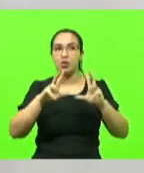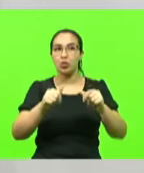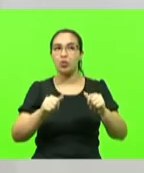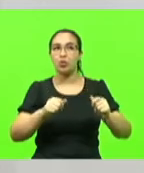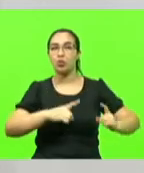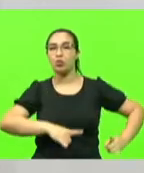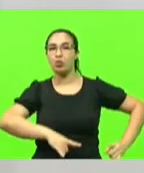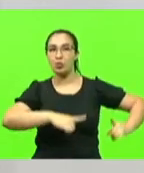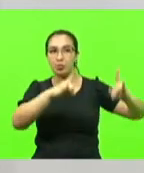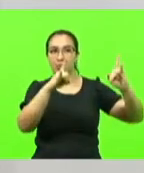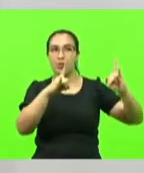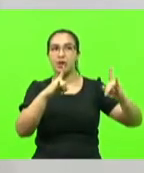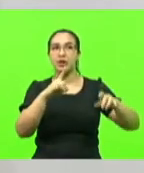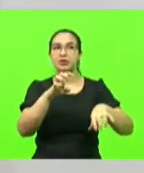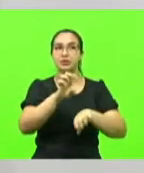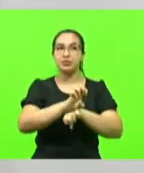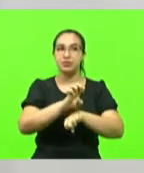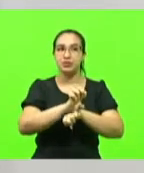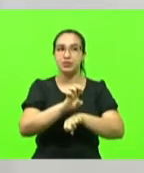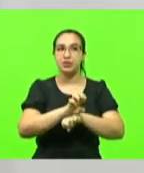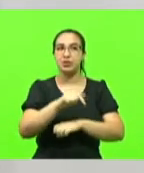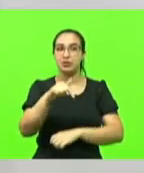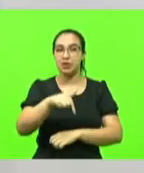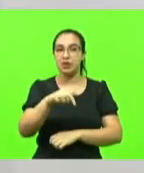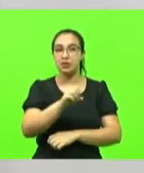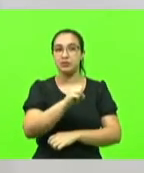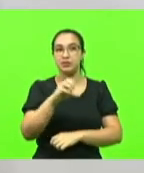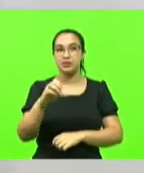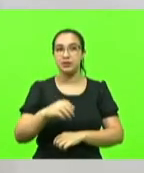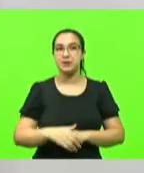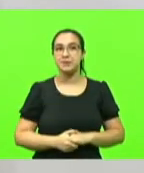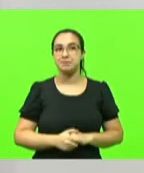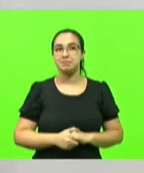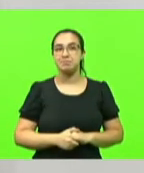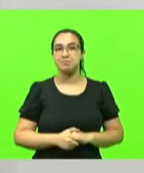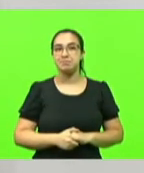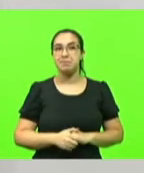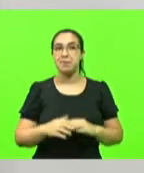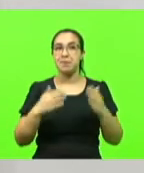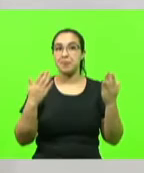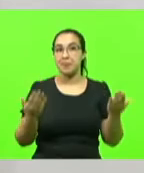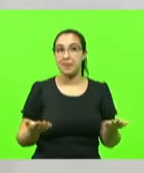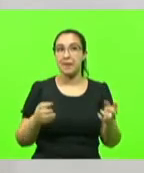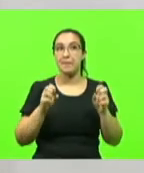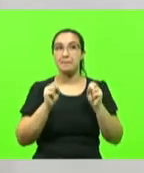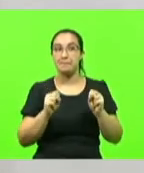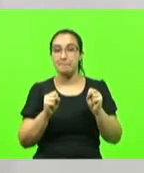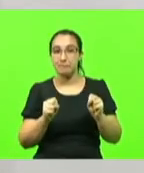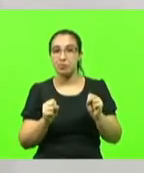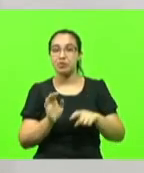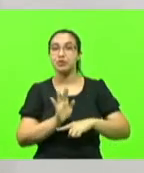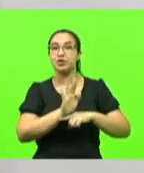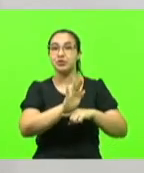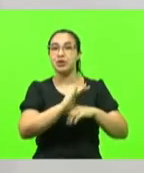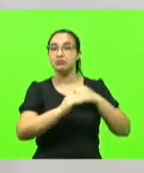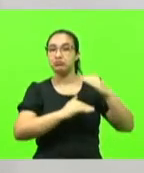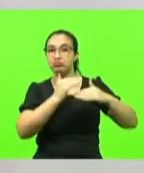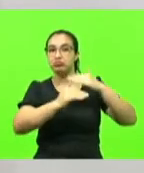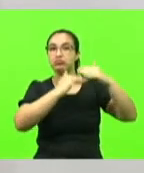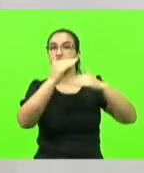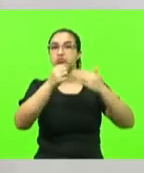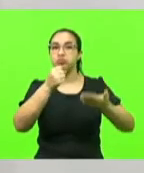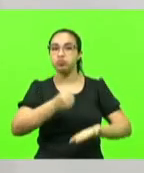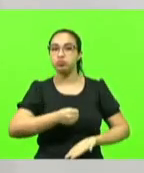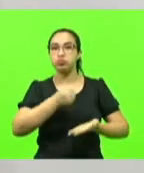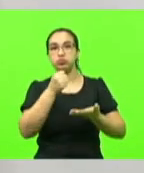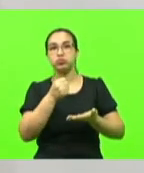públicos estaduais aqui no estado de Santa Catarina assim podemos contribuir para o desenvolvimento sustentável do nosso